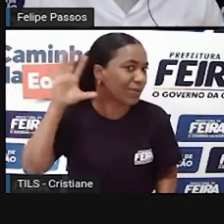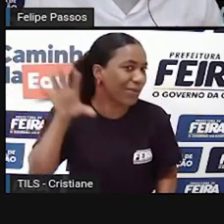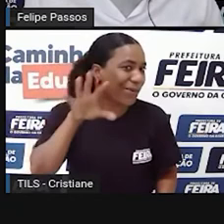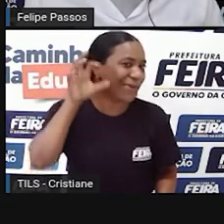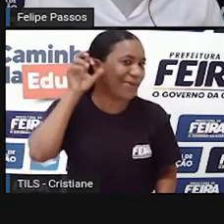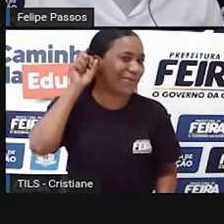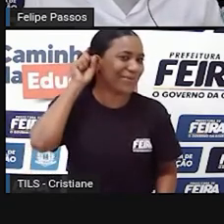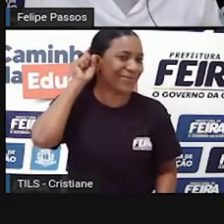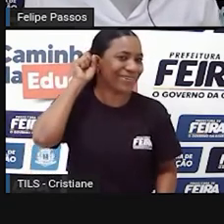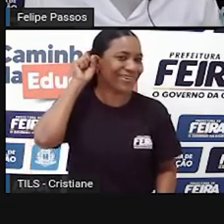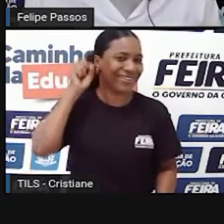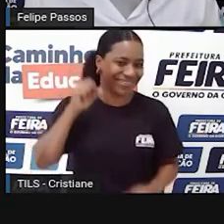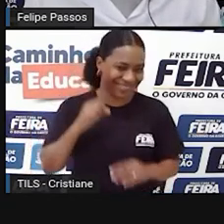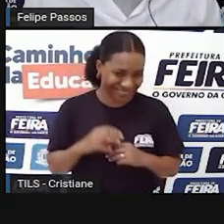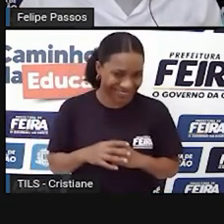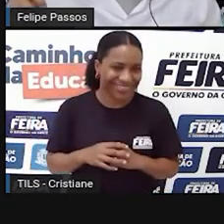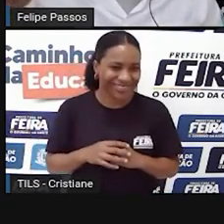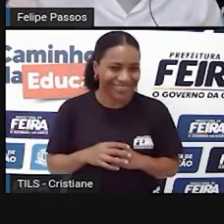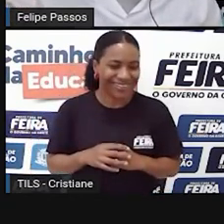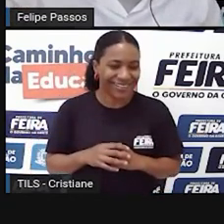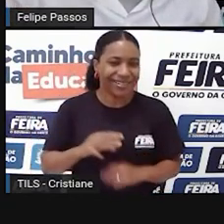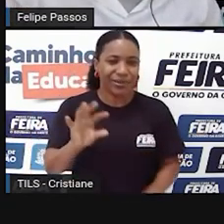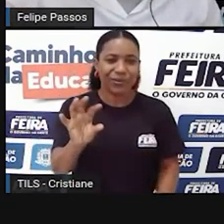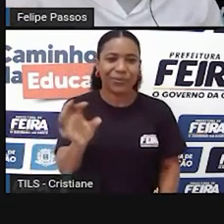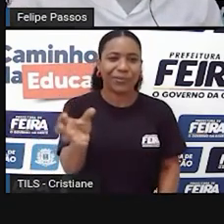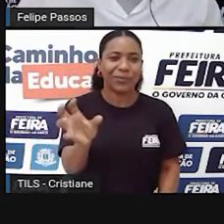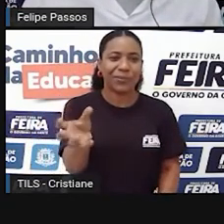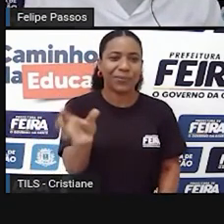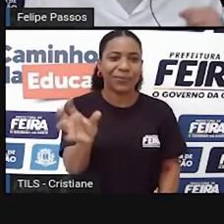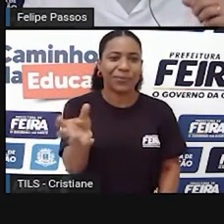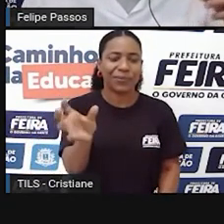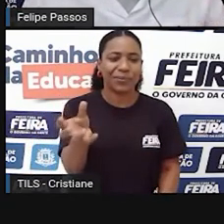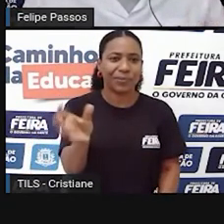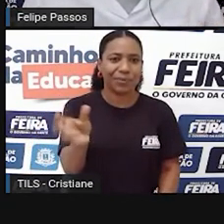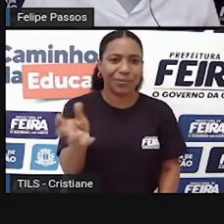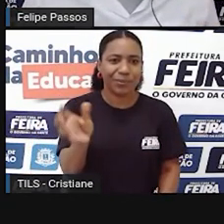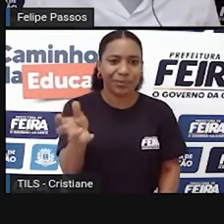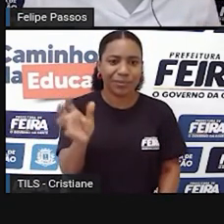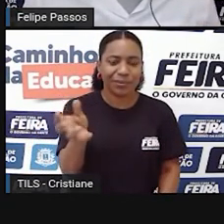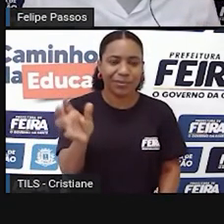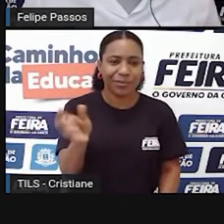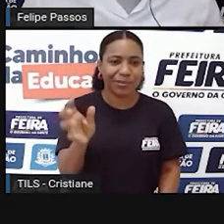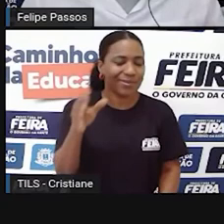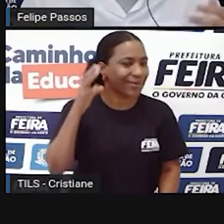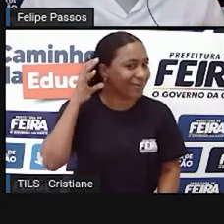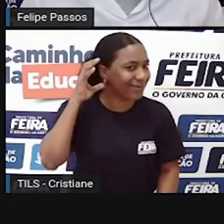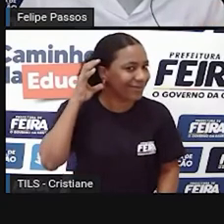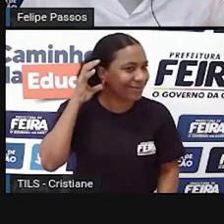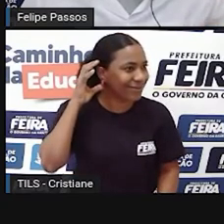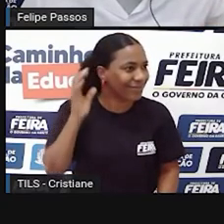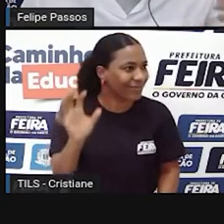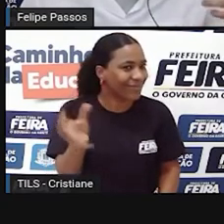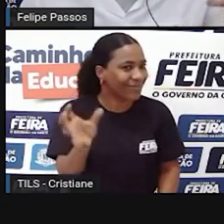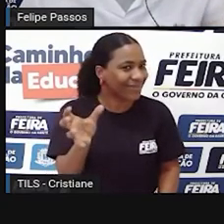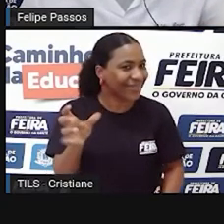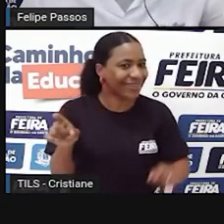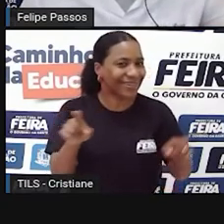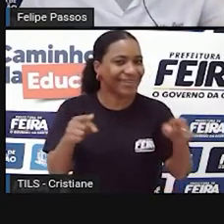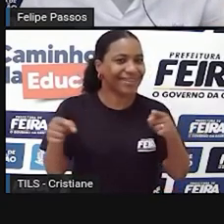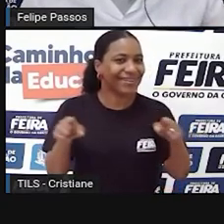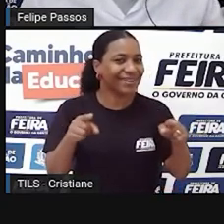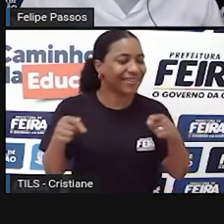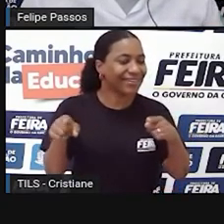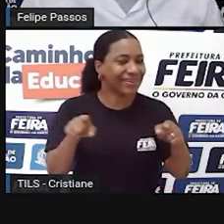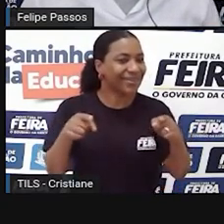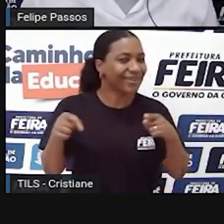a informação, que é o rádio. E aí você podia se comunicar à distância, você podia tocar uma música, né? Você não precisava mais estar